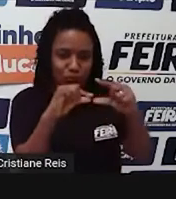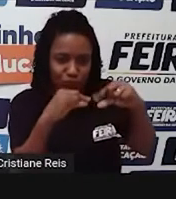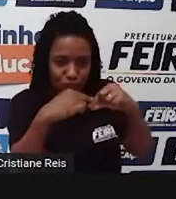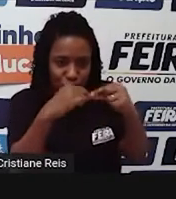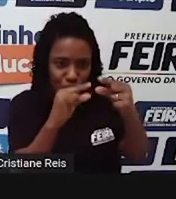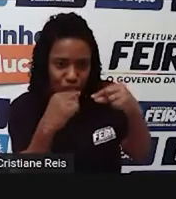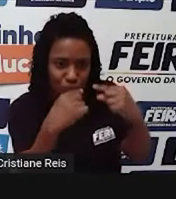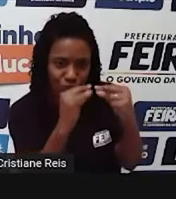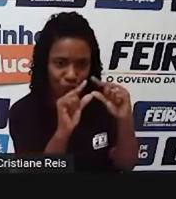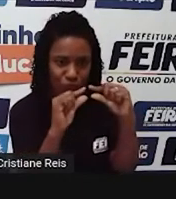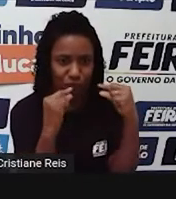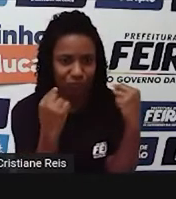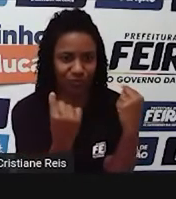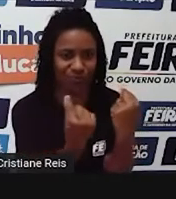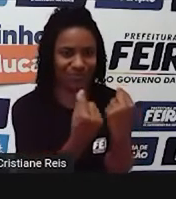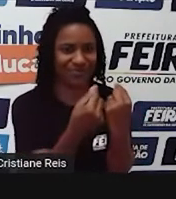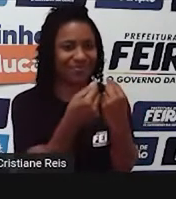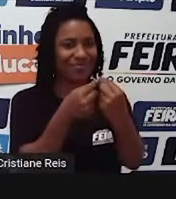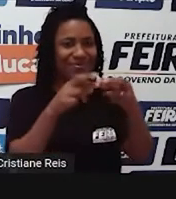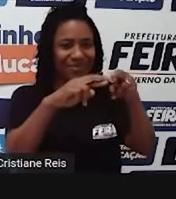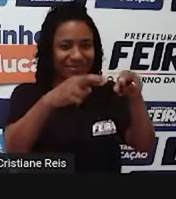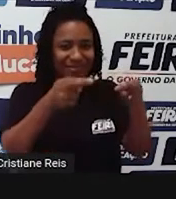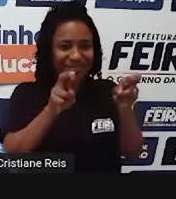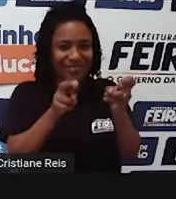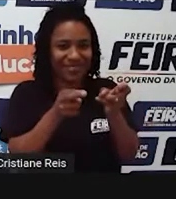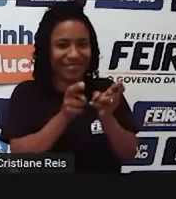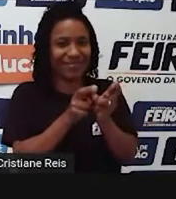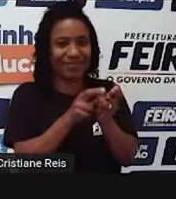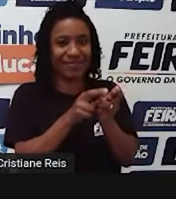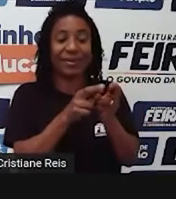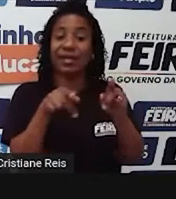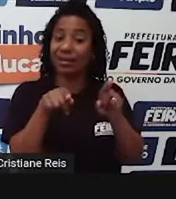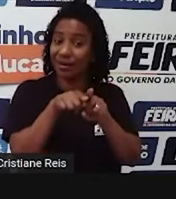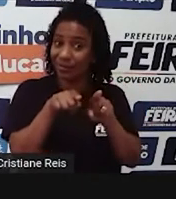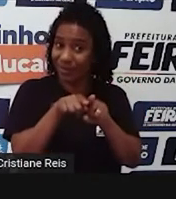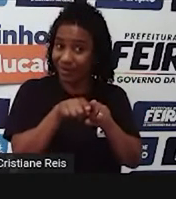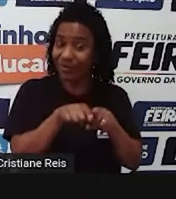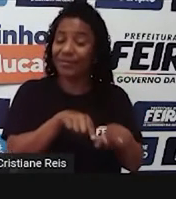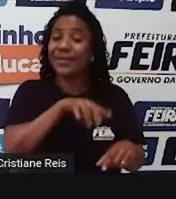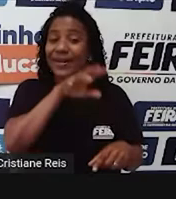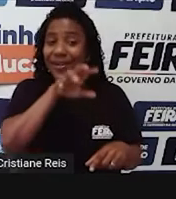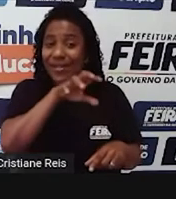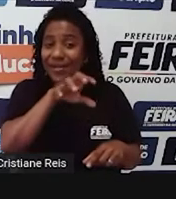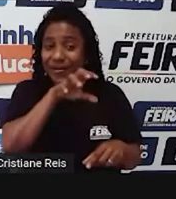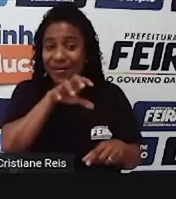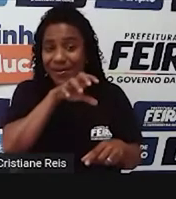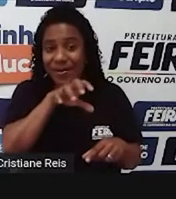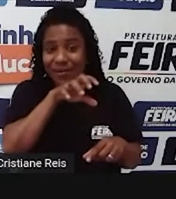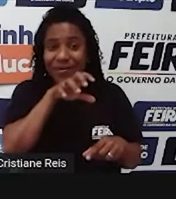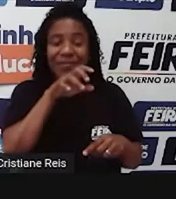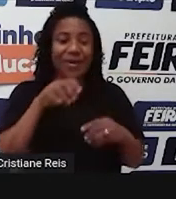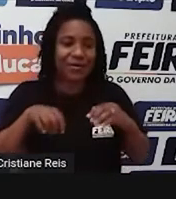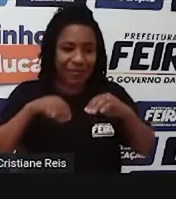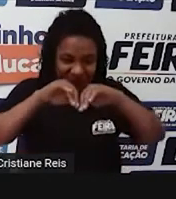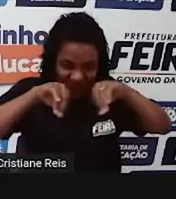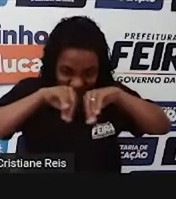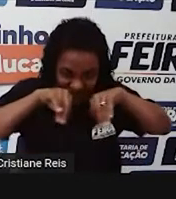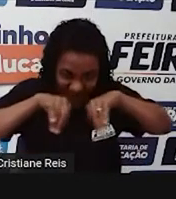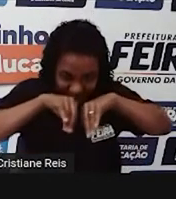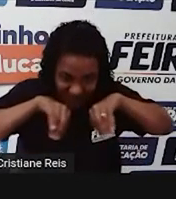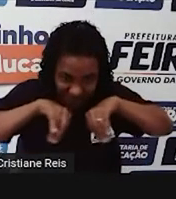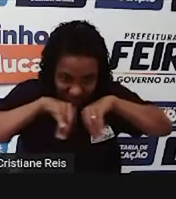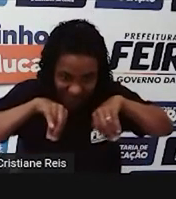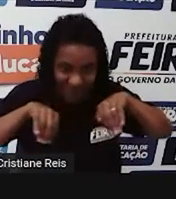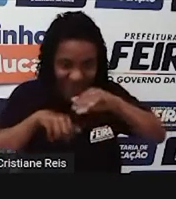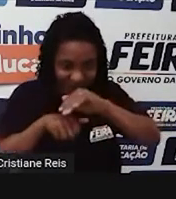o ambiente. Diversos animais cavam suas casas, né? Por exemplo, o coelho. O coelho, a